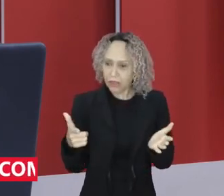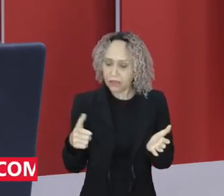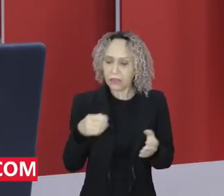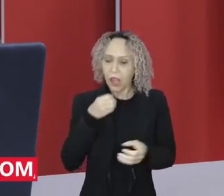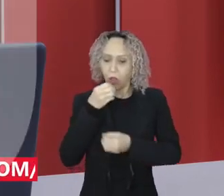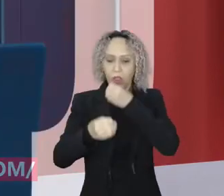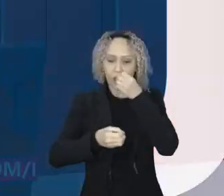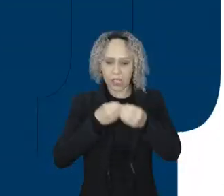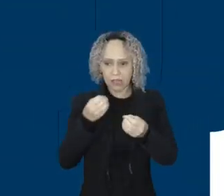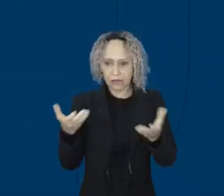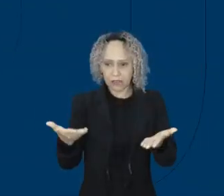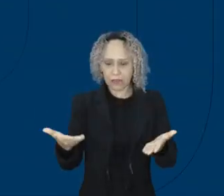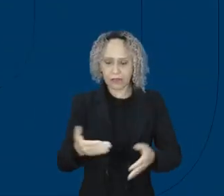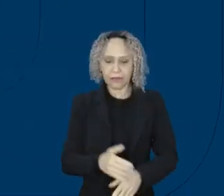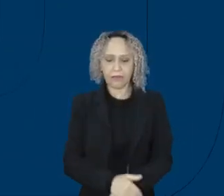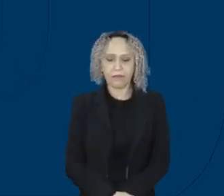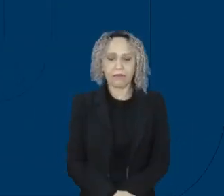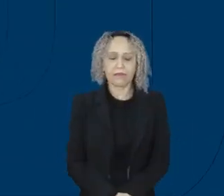entrevista.